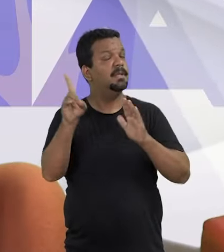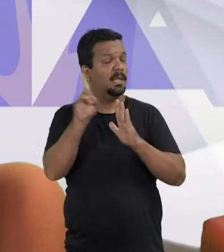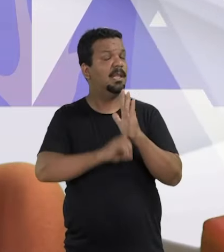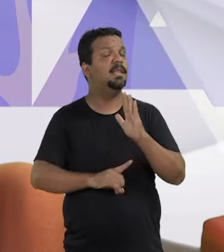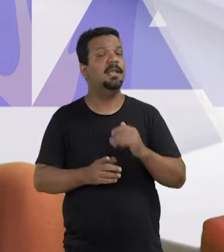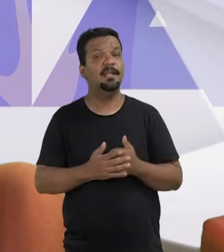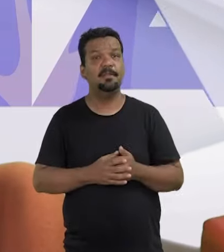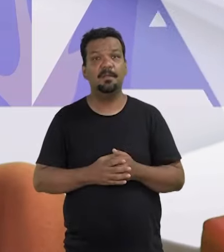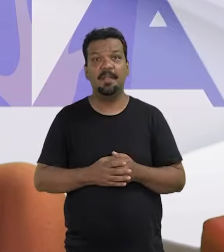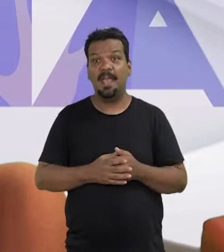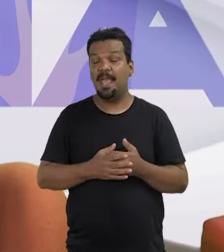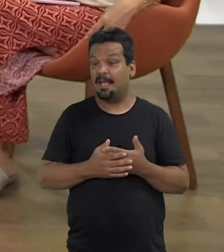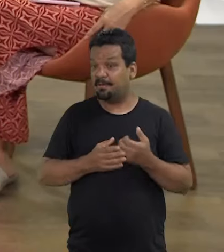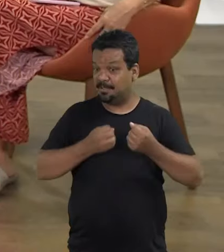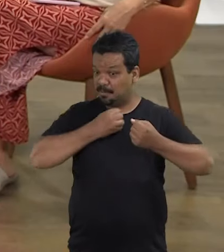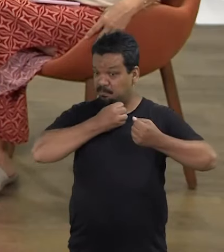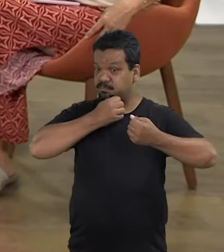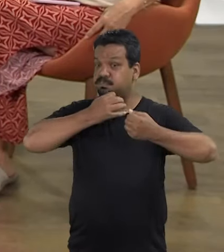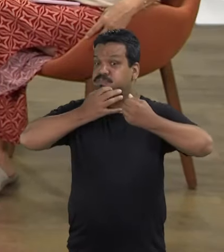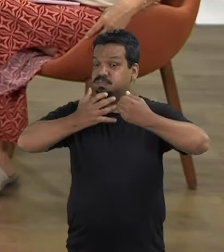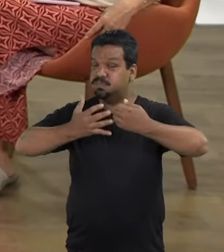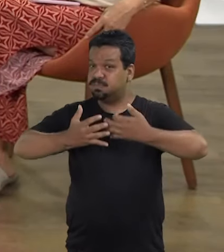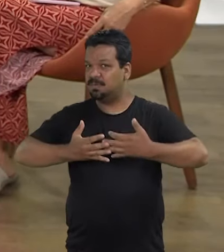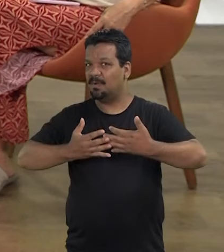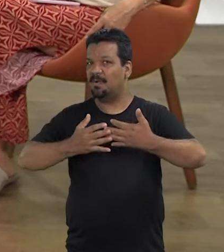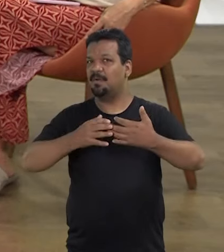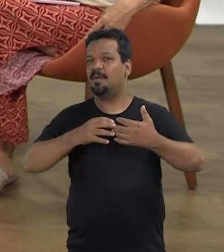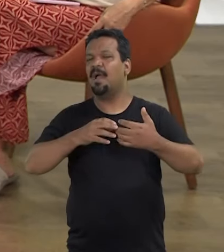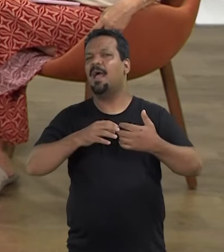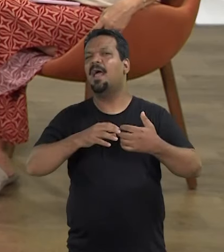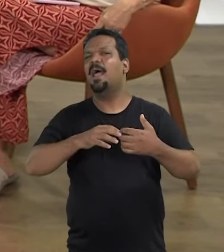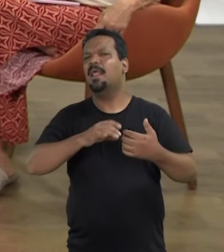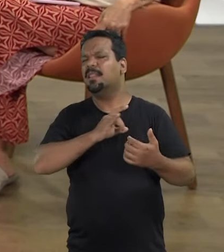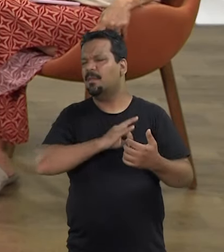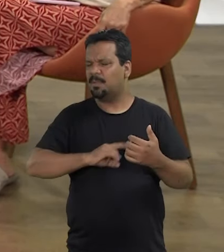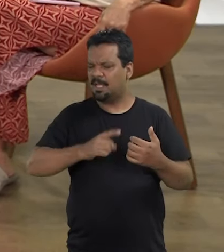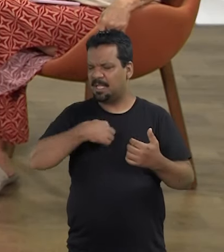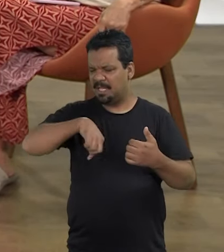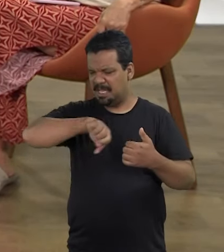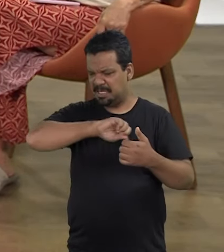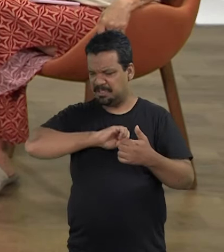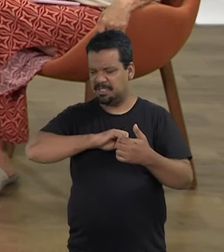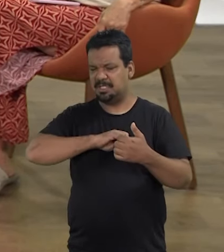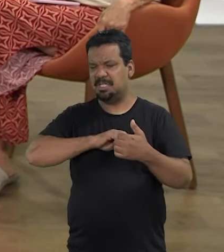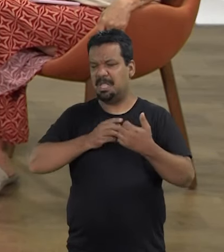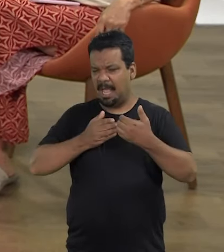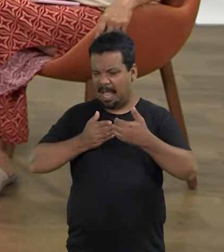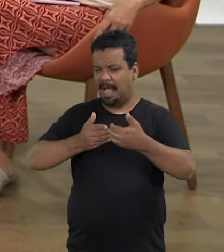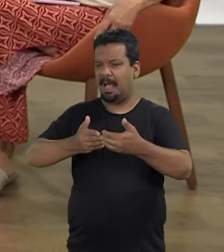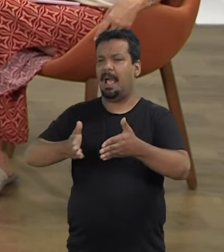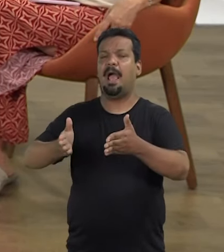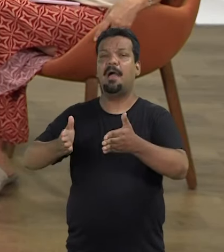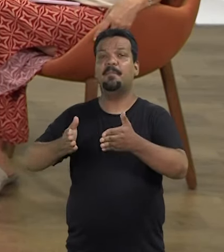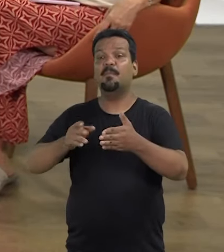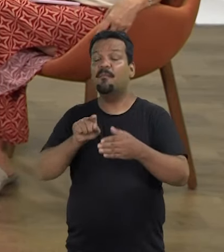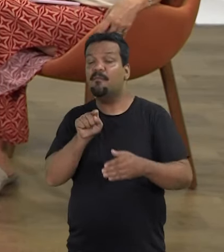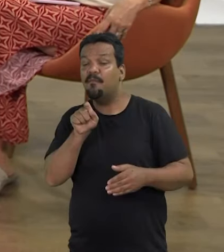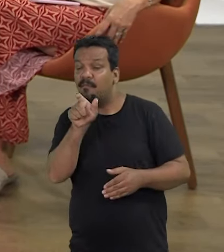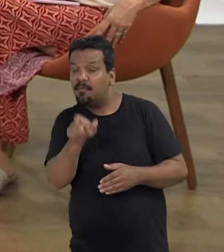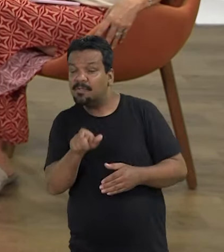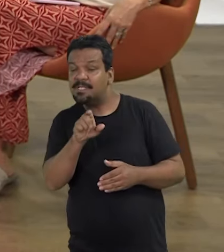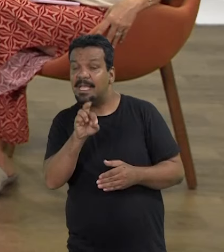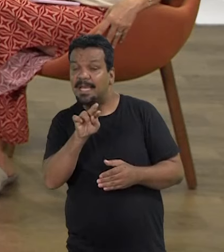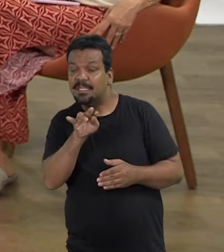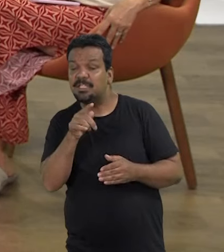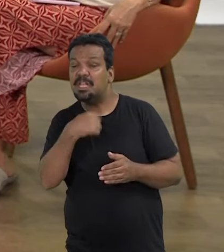e direitos. E é com esse depoimento da deputada federal Maria do Rosário que nós saudamos você,